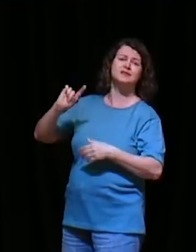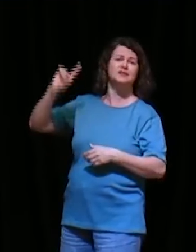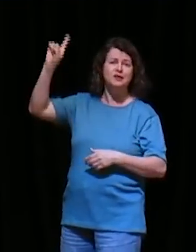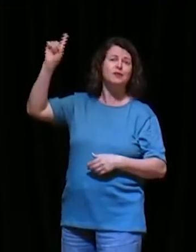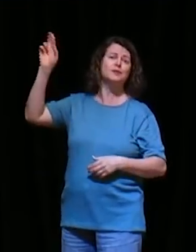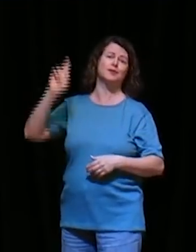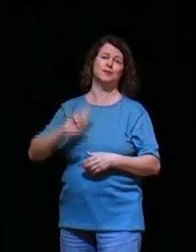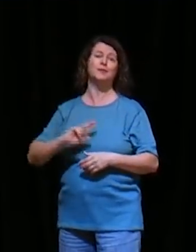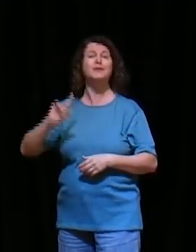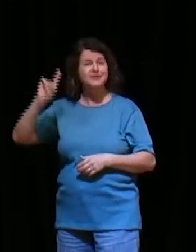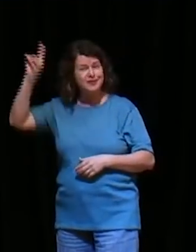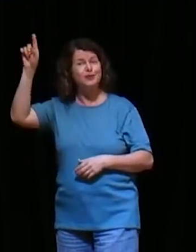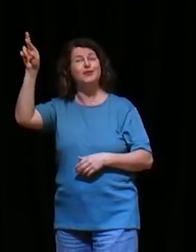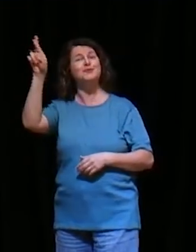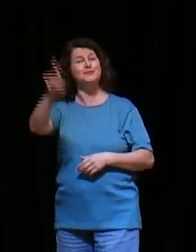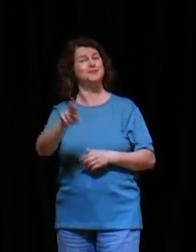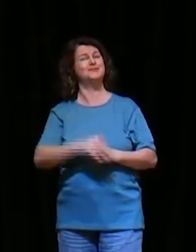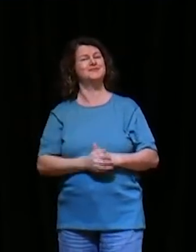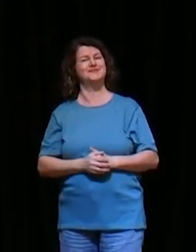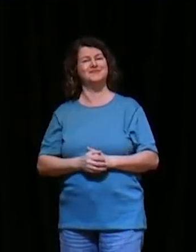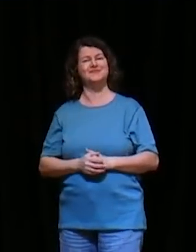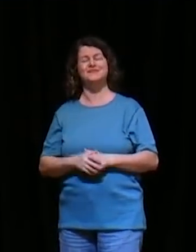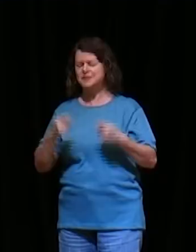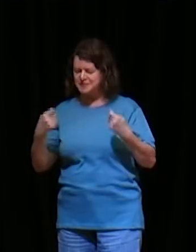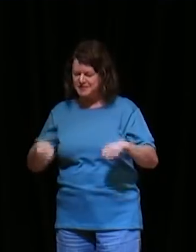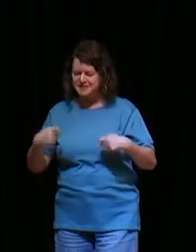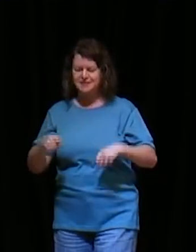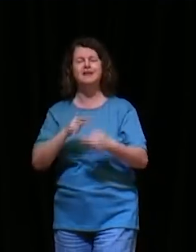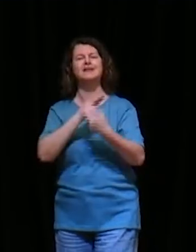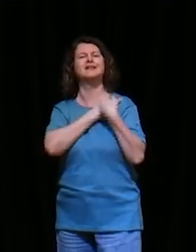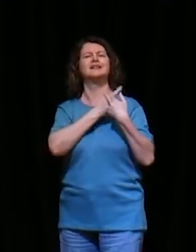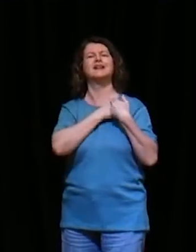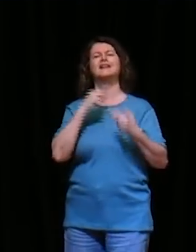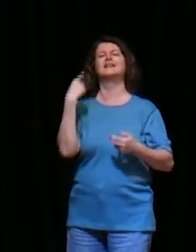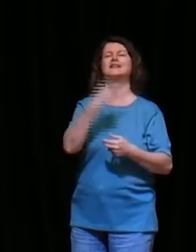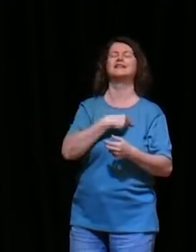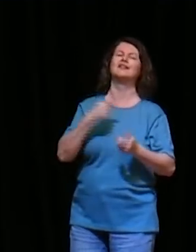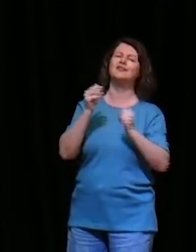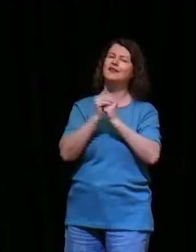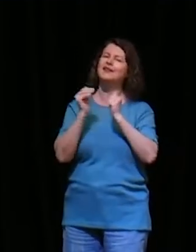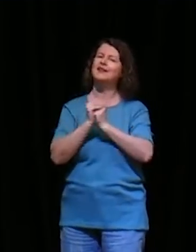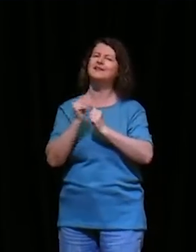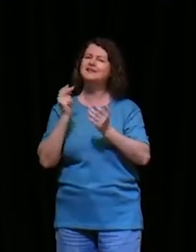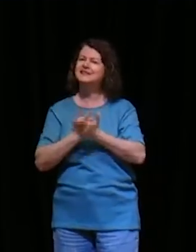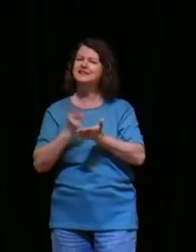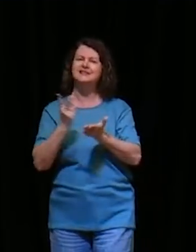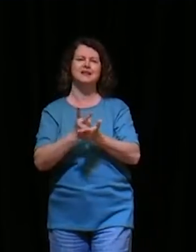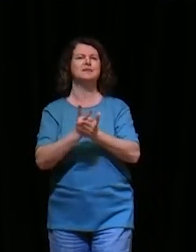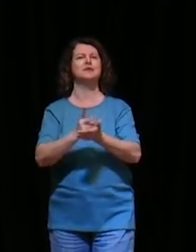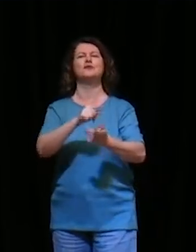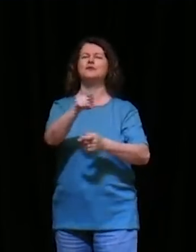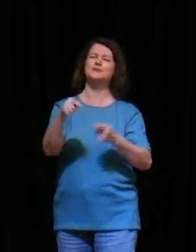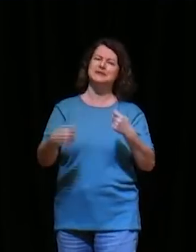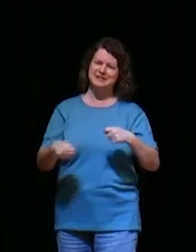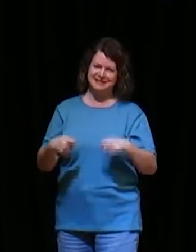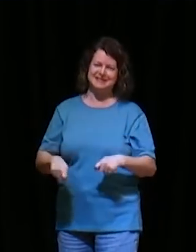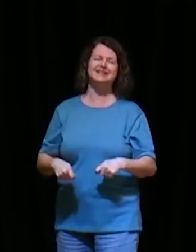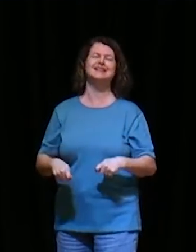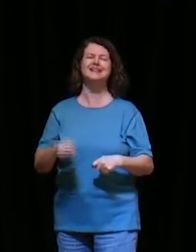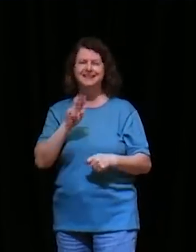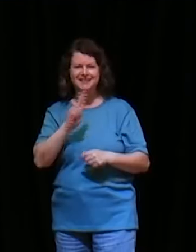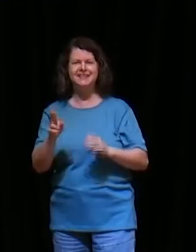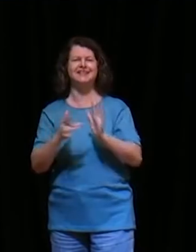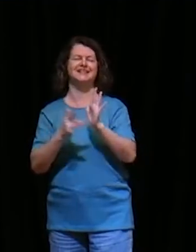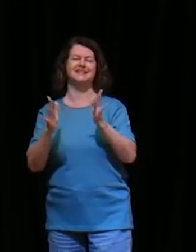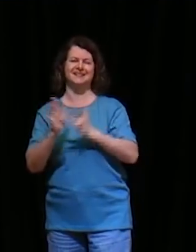existe um dever, de orar, sem esmorecer, assim a gente tem feito, e você deve fazer, em nome de Jesus, por que que eu